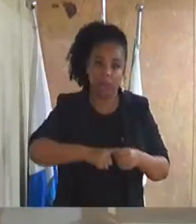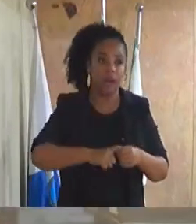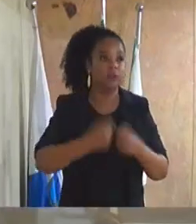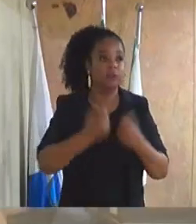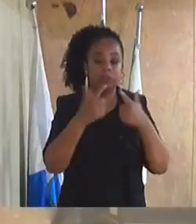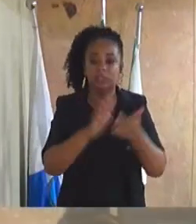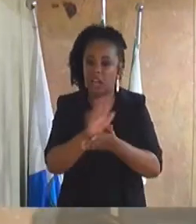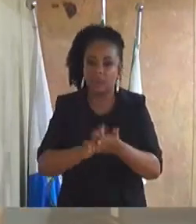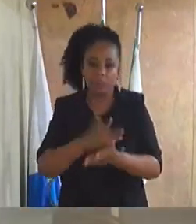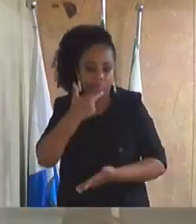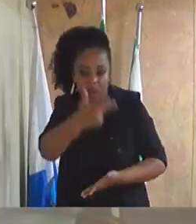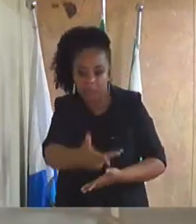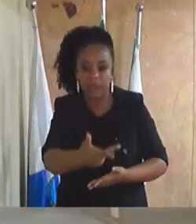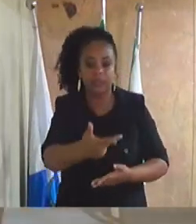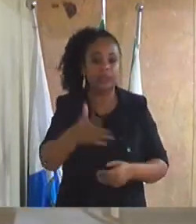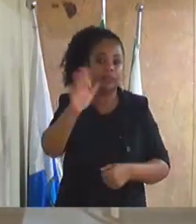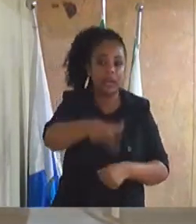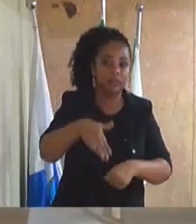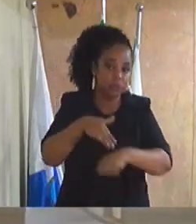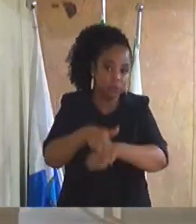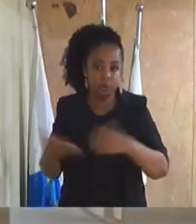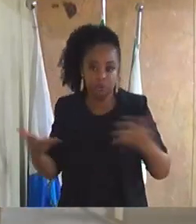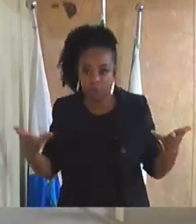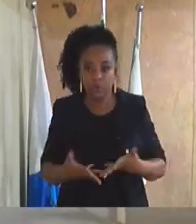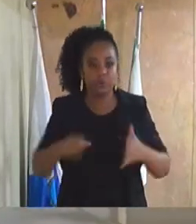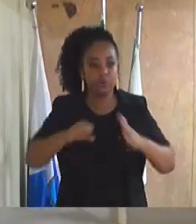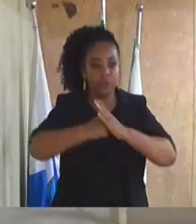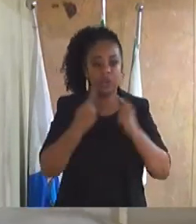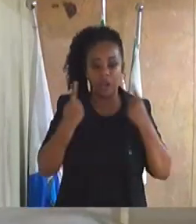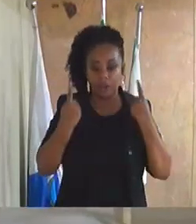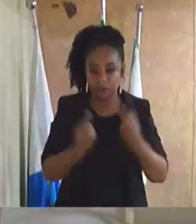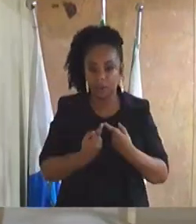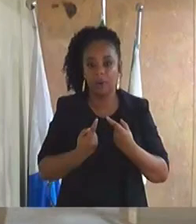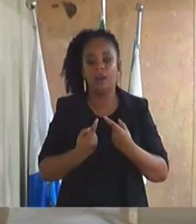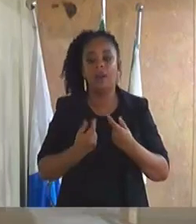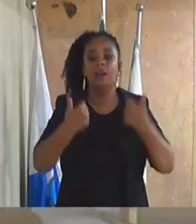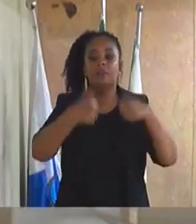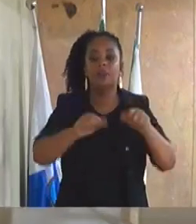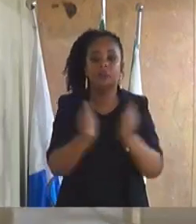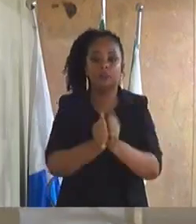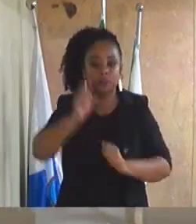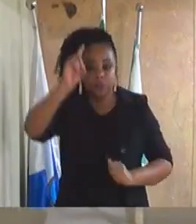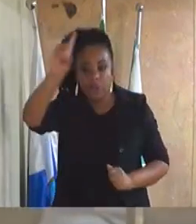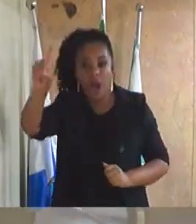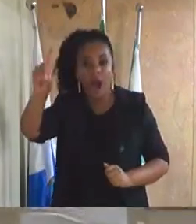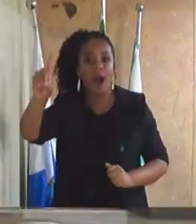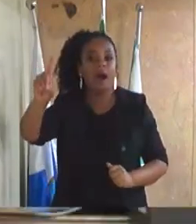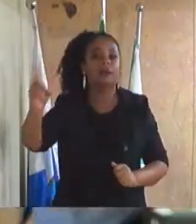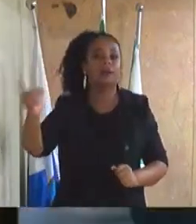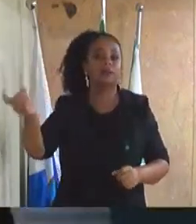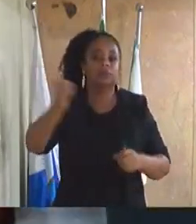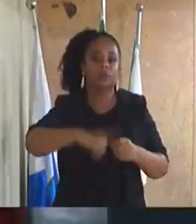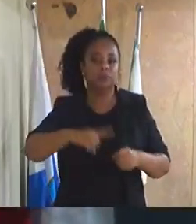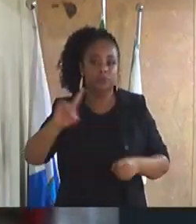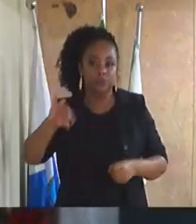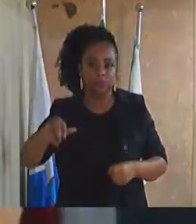mais nada para tratar na tarde e noite de hoje dou por encerrada a sessão fique com Deus até agosto e MIKE